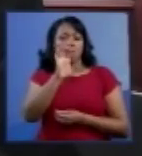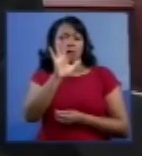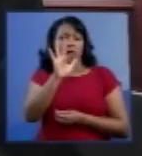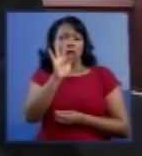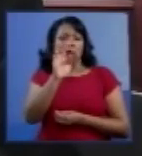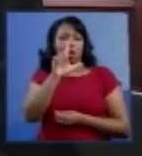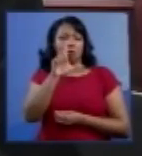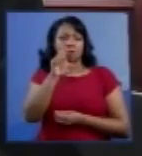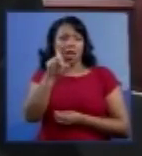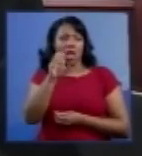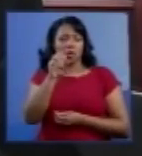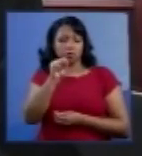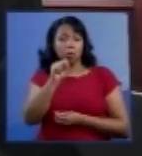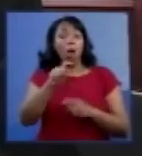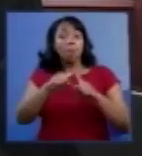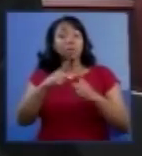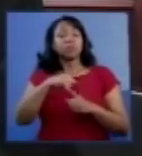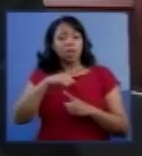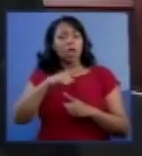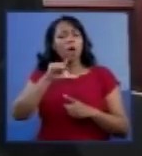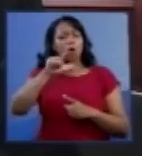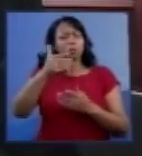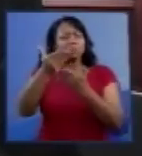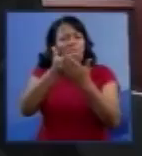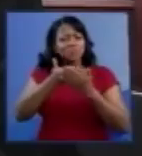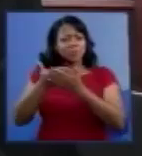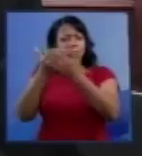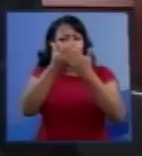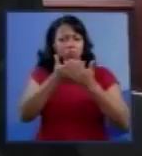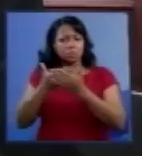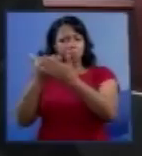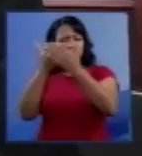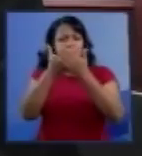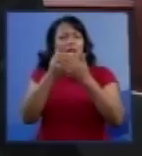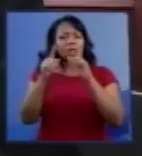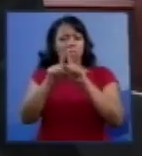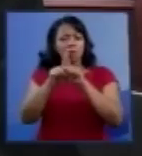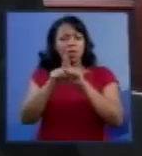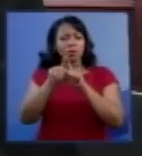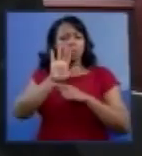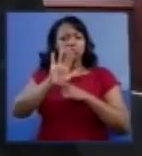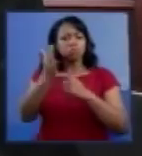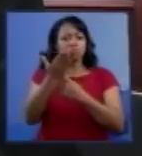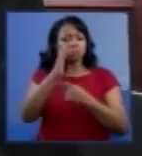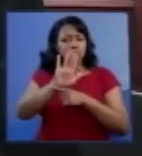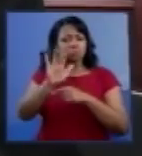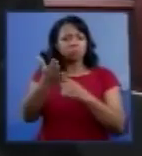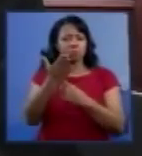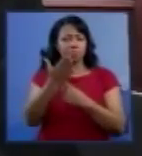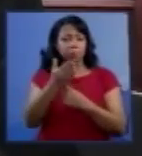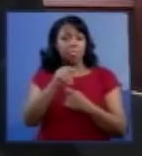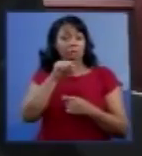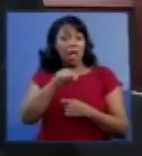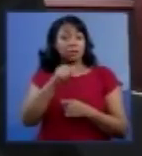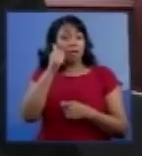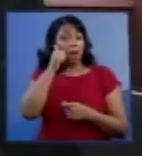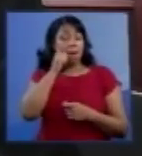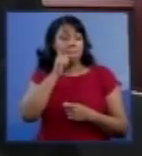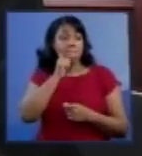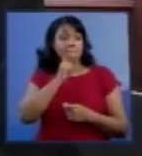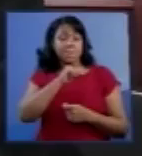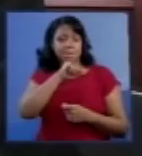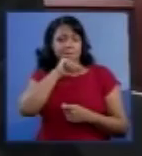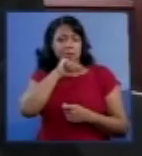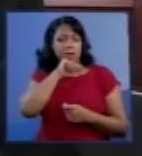Então, existe algo ainda a estudar, algo ainda a partilhar. Essa mãe, que eu acredito até